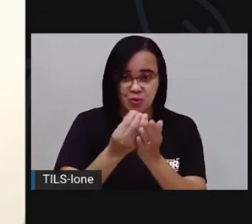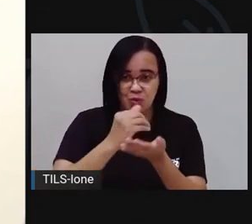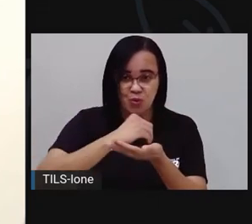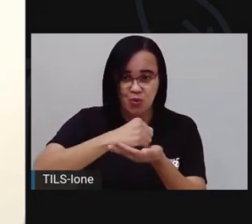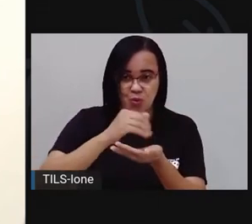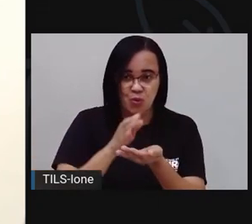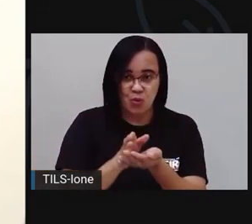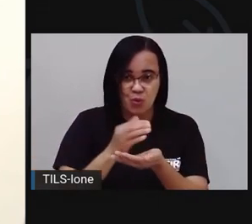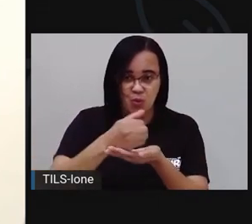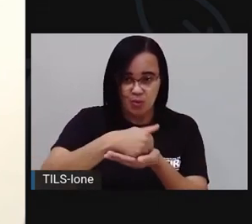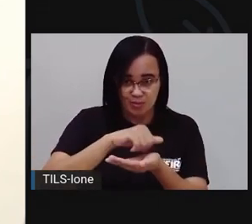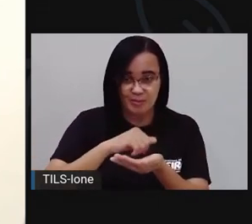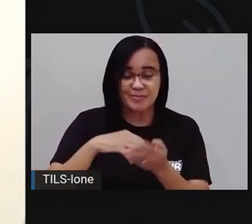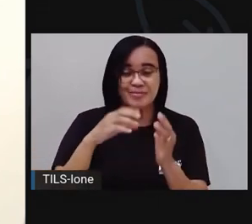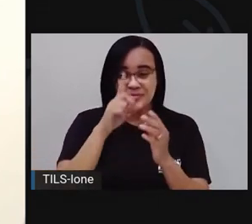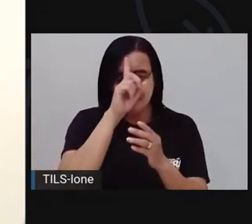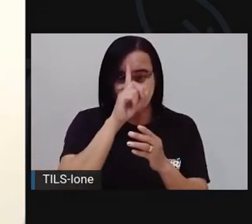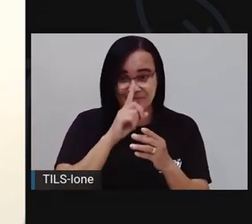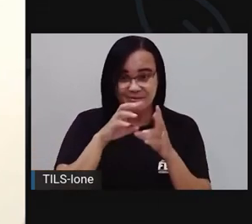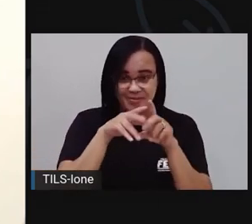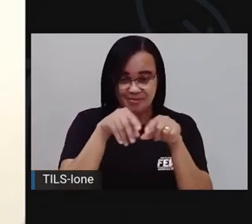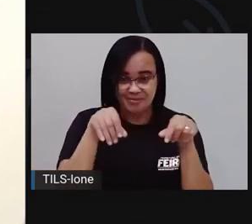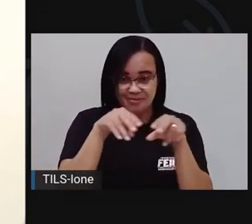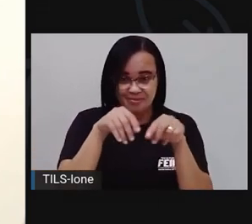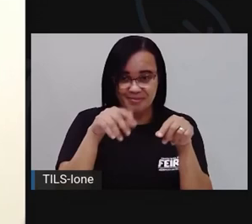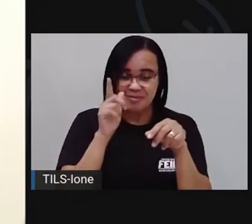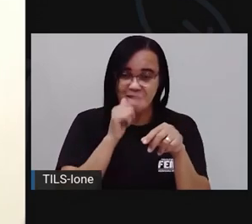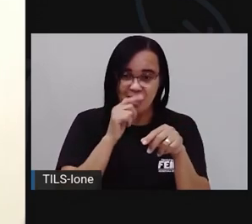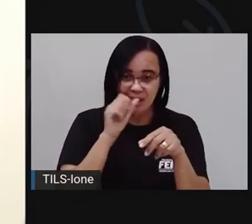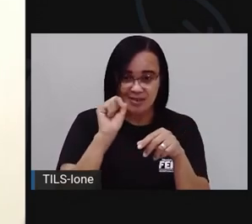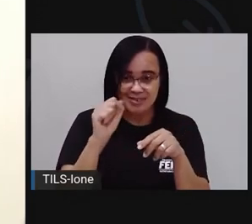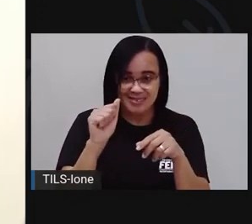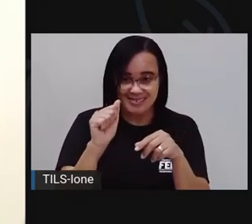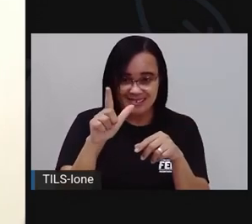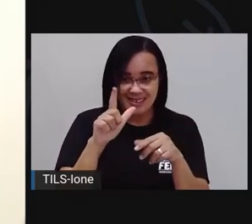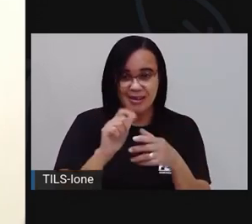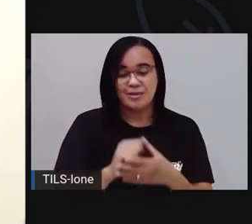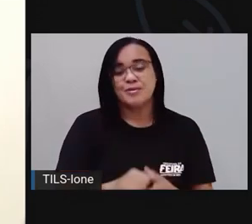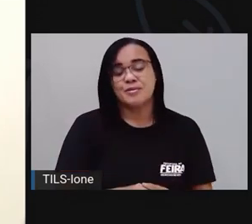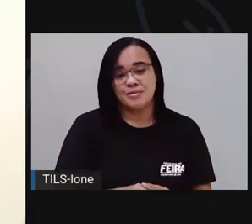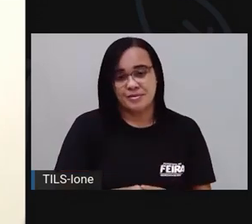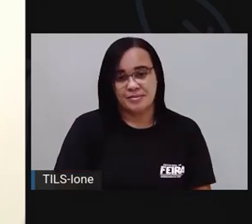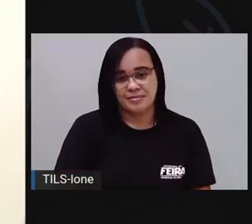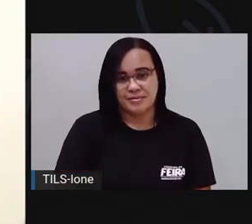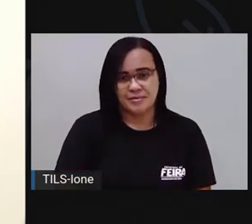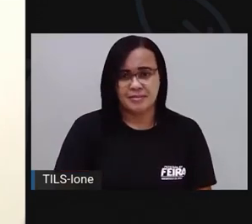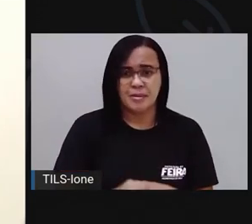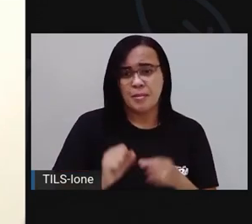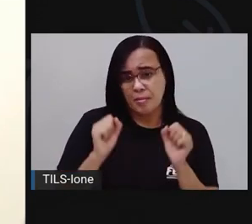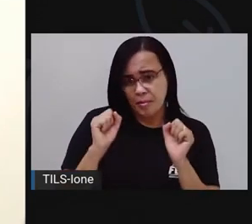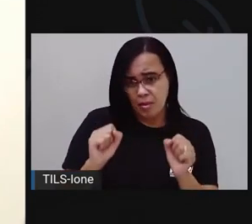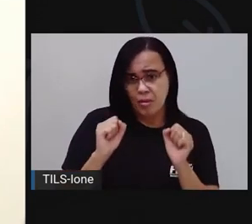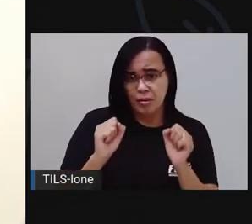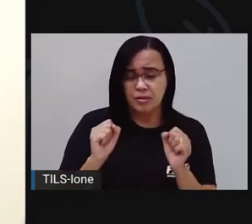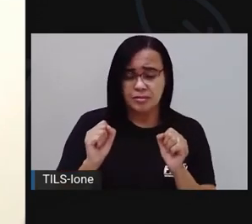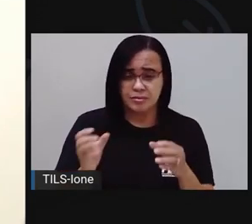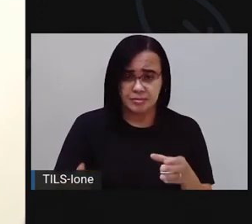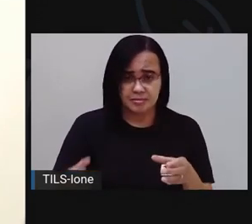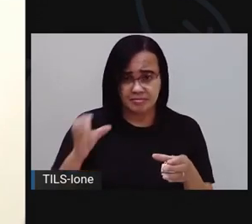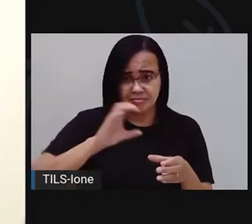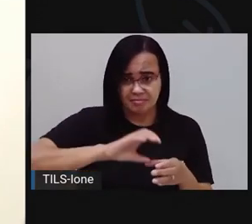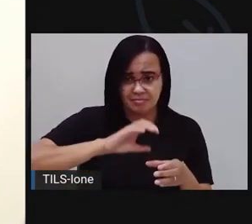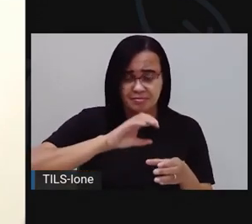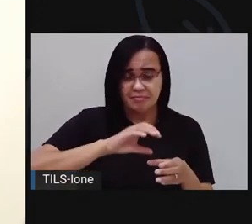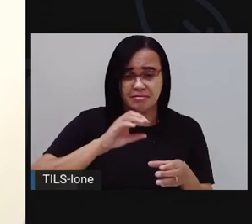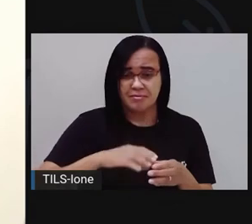farinha de milho aí com água e sal. Aqui você poderia colocar já um temperinho, né? Para dar